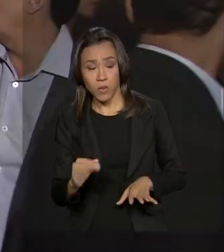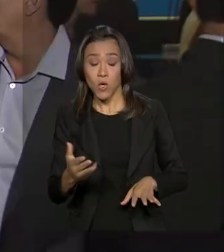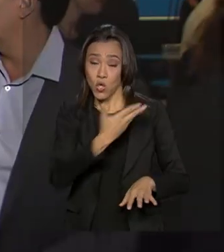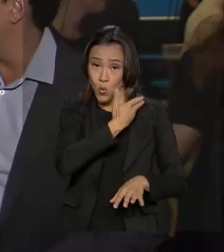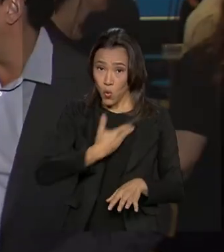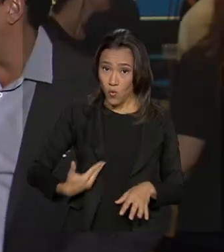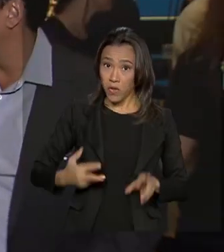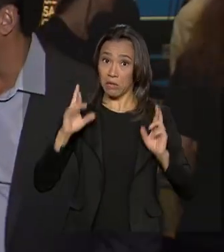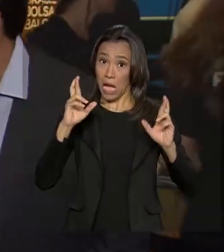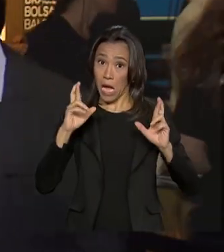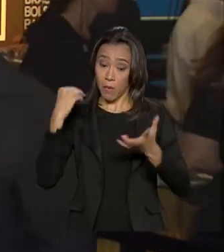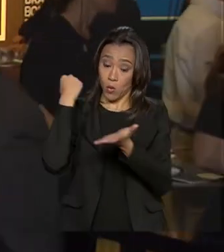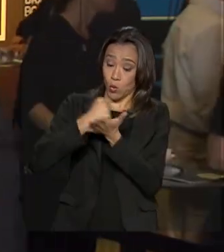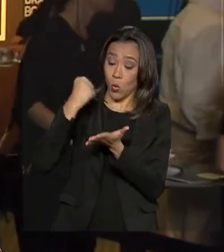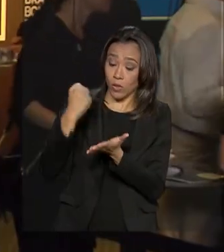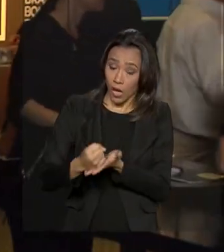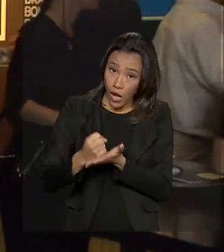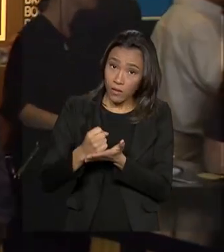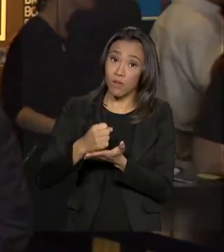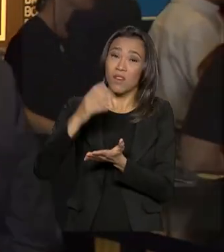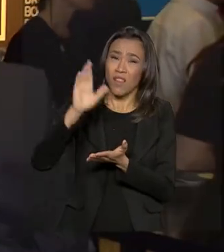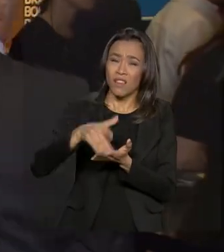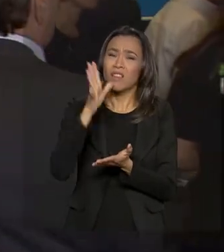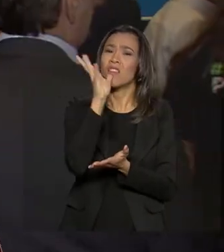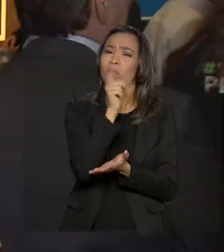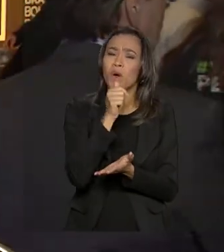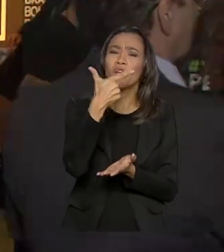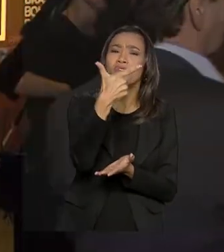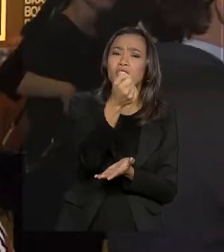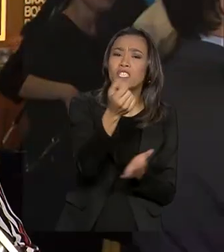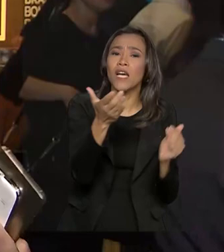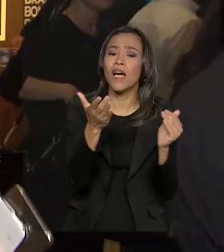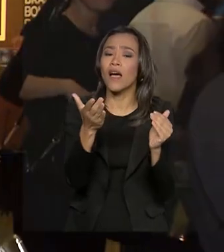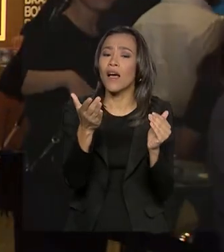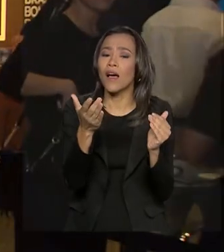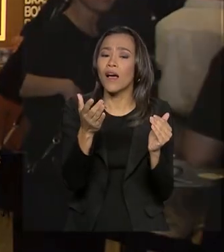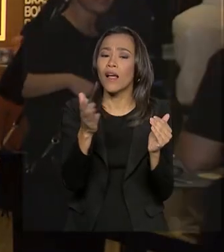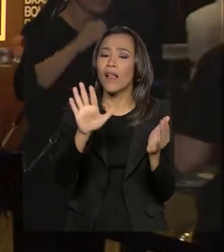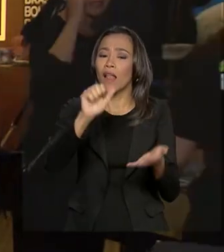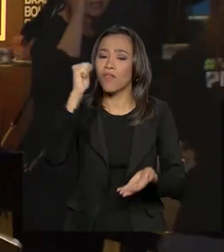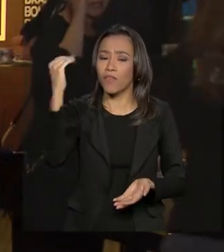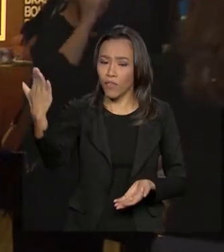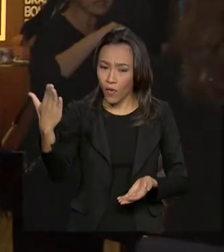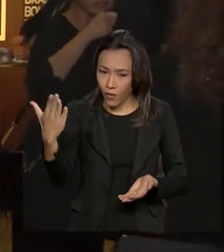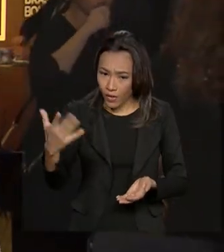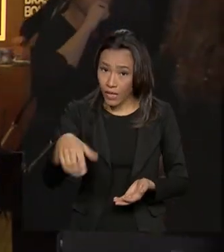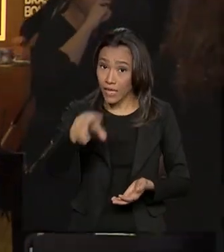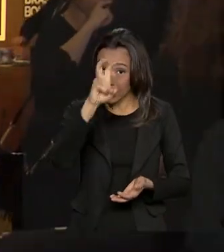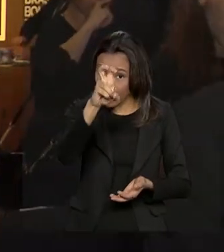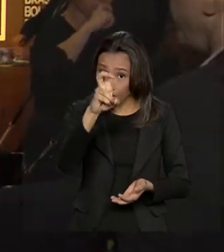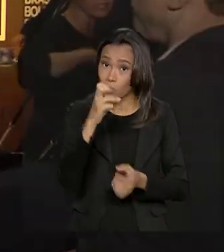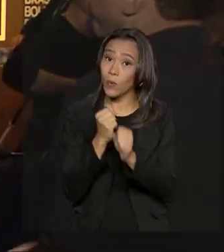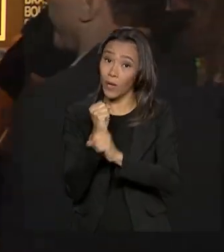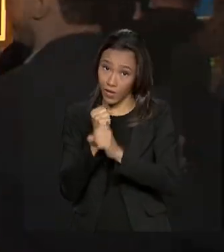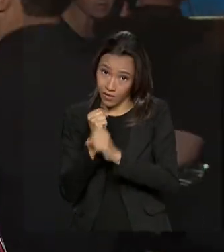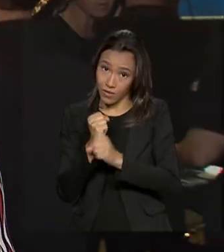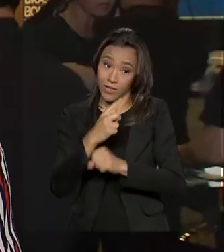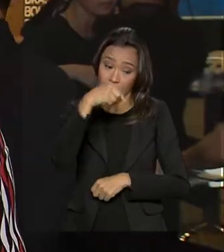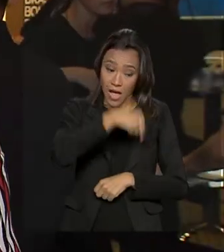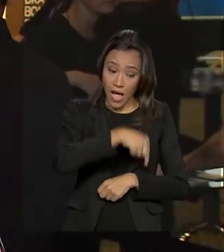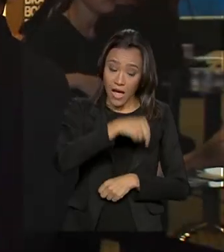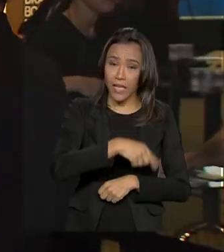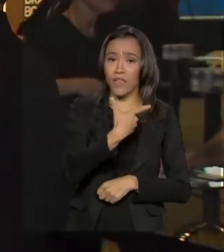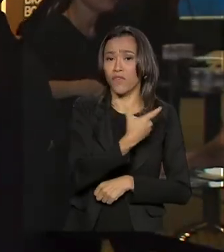lá fora os contratos costumam durar em média 20, 30 anos. Perdão, lá fora costumam durar 5 anos. E aqui no Brasil, em média,